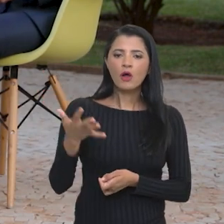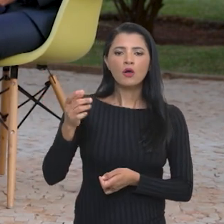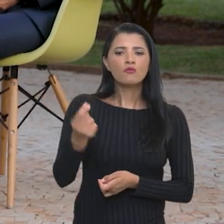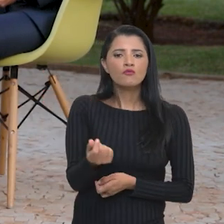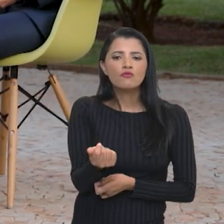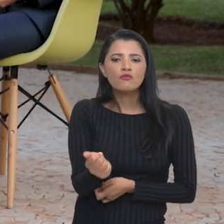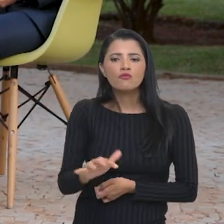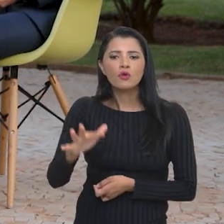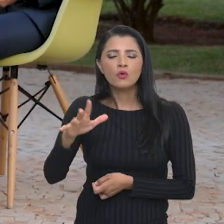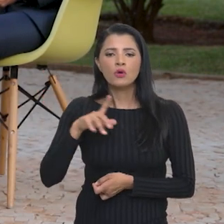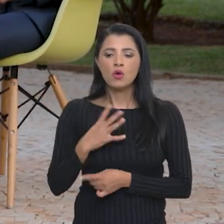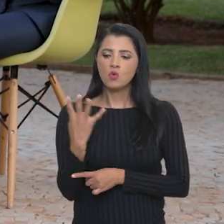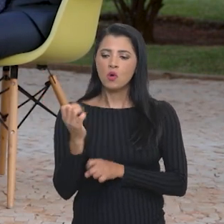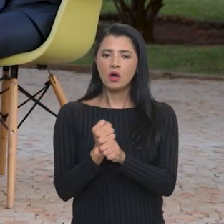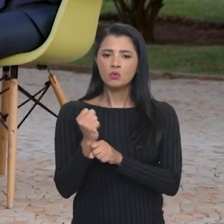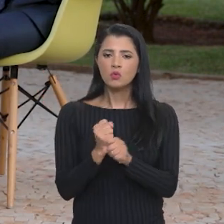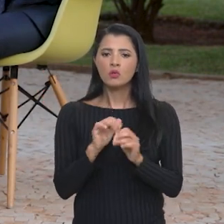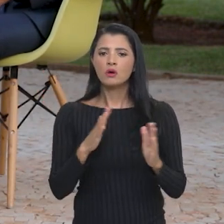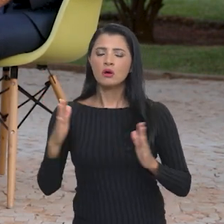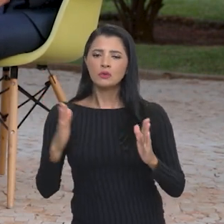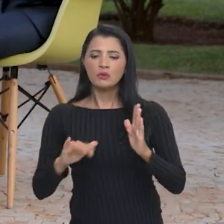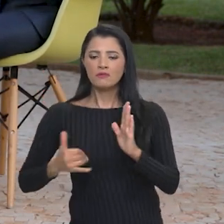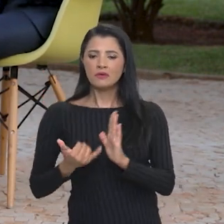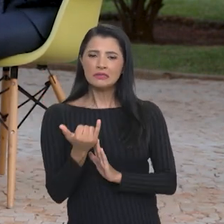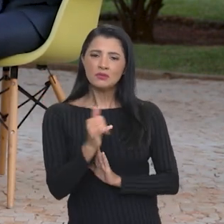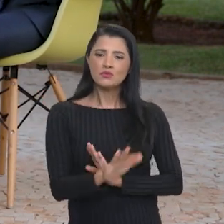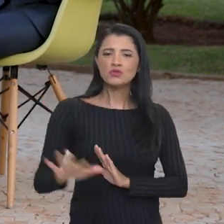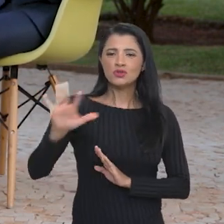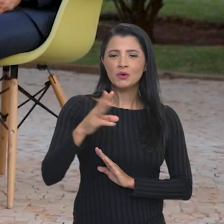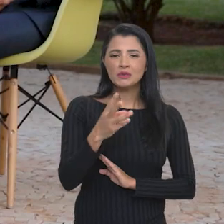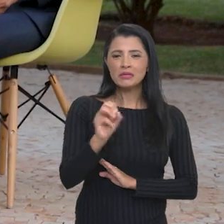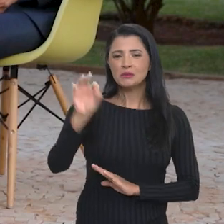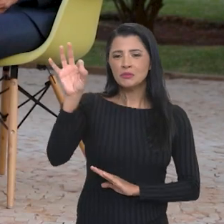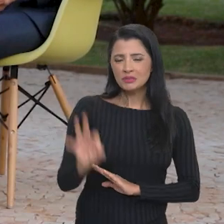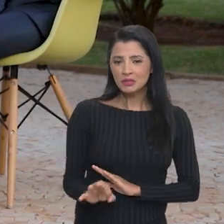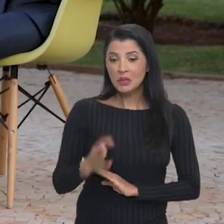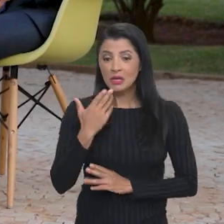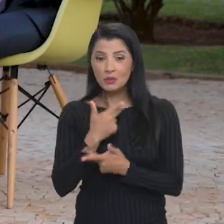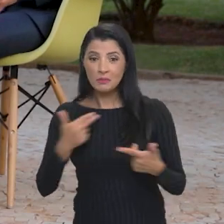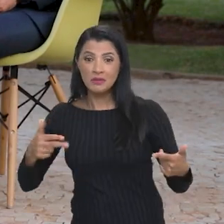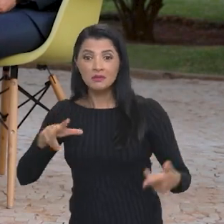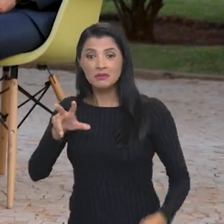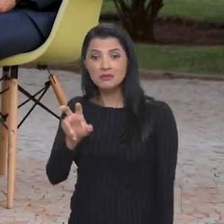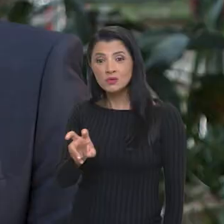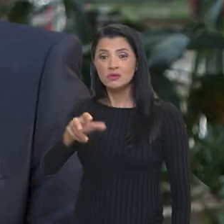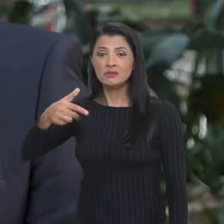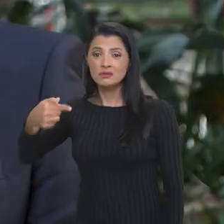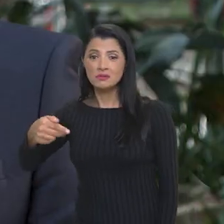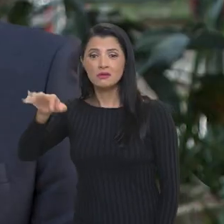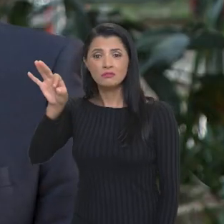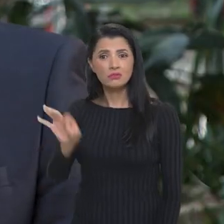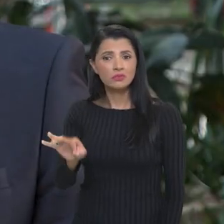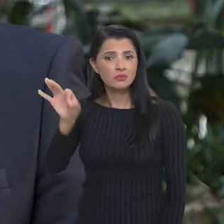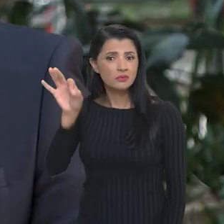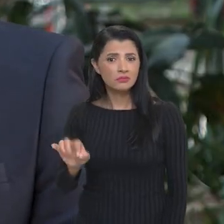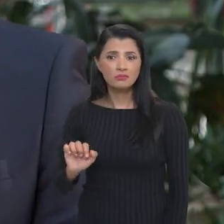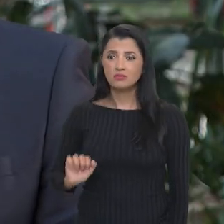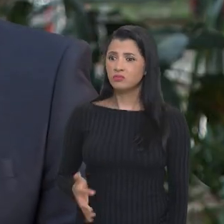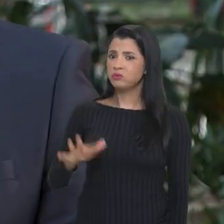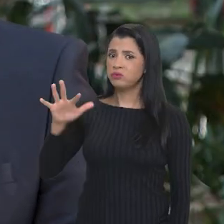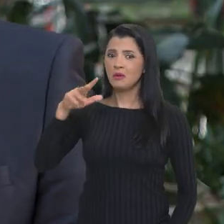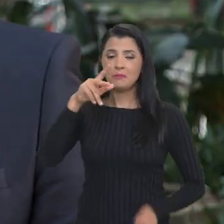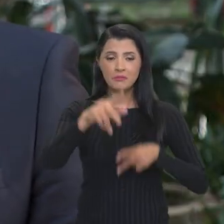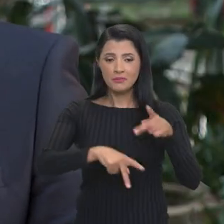inflação geral foi de 30% e a inflação dos alimentos foi de 57%. Muitos dos brasileiros e brasileiras que se endividaram,